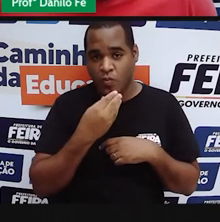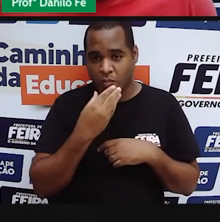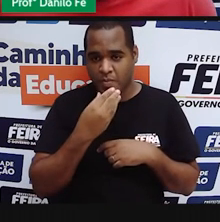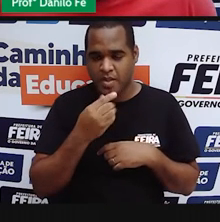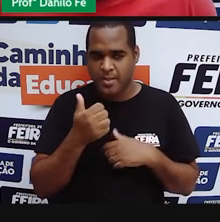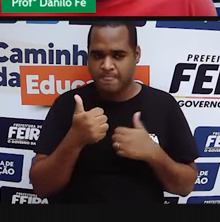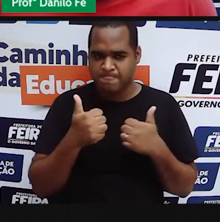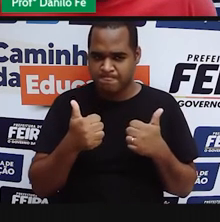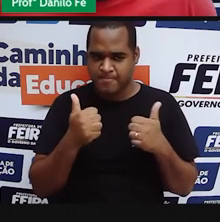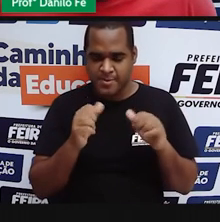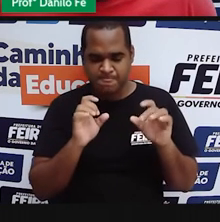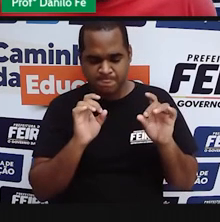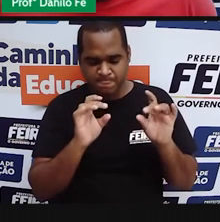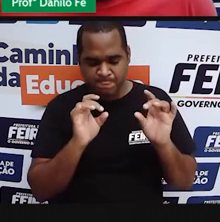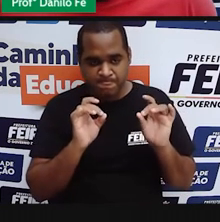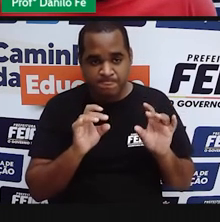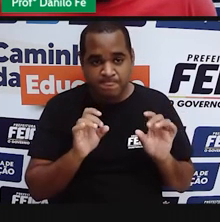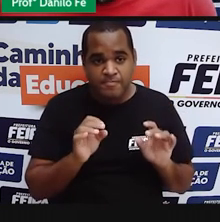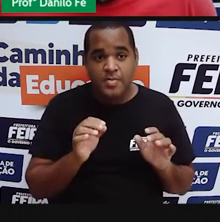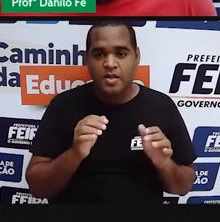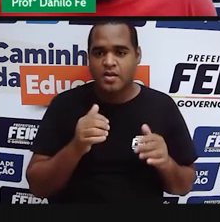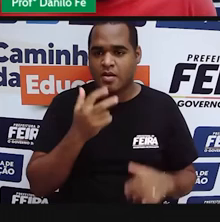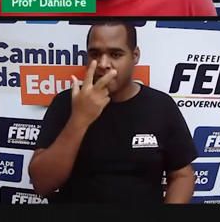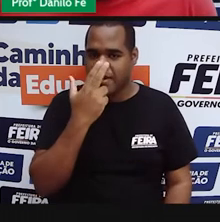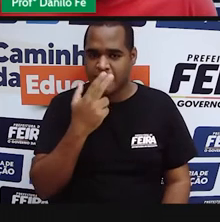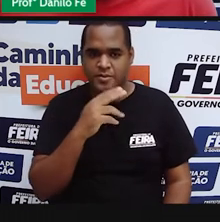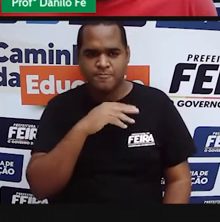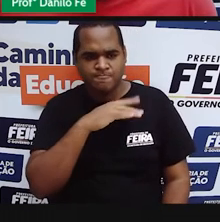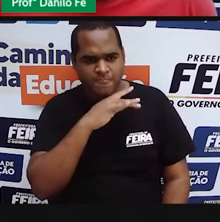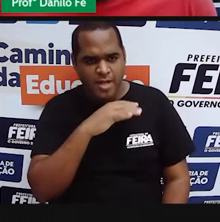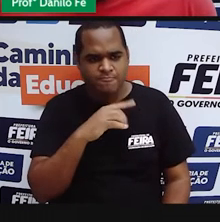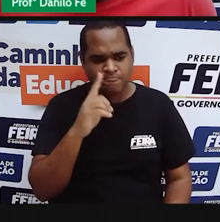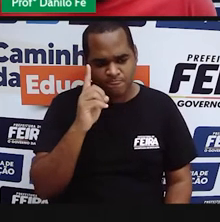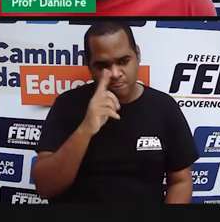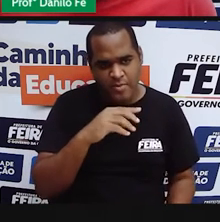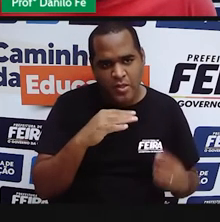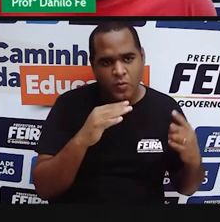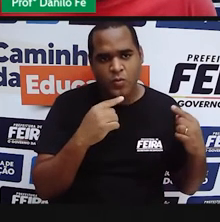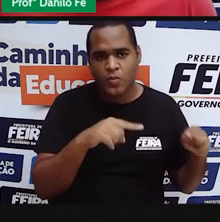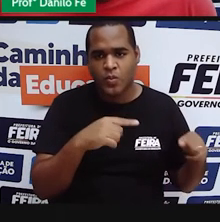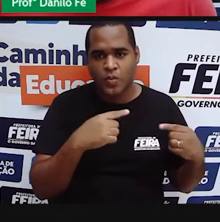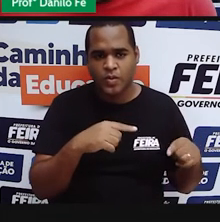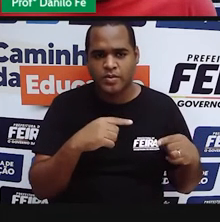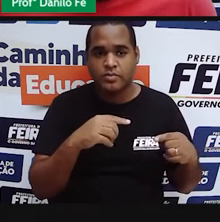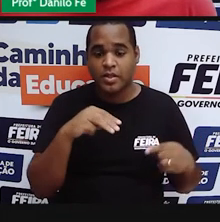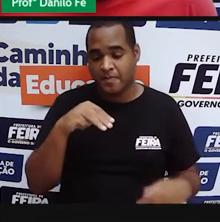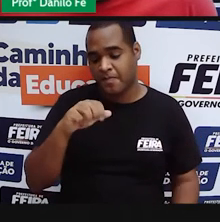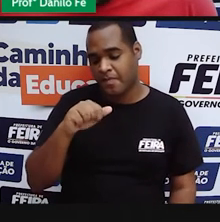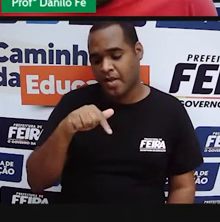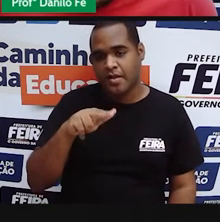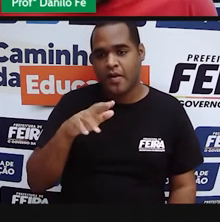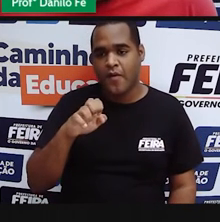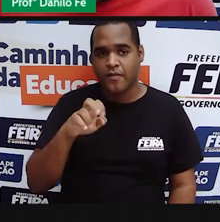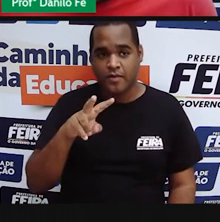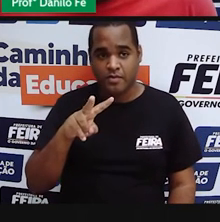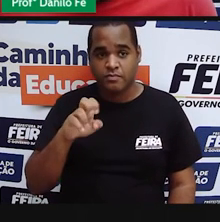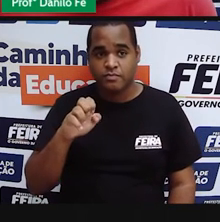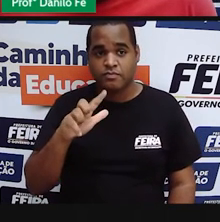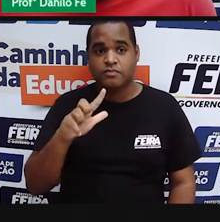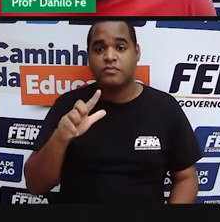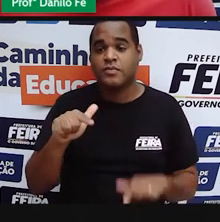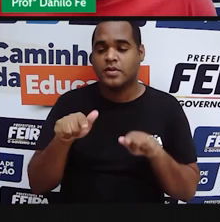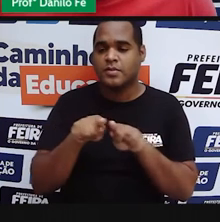por um líder virtuoso, capaz de fazer o bem e o mal na dosagem correta com o príncipe do